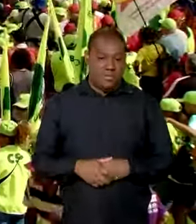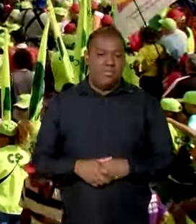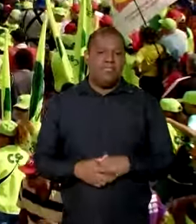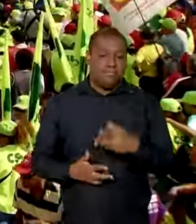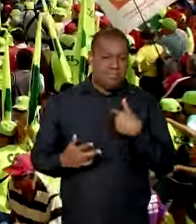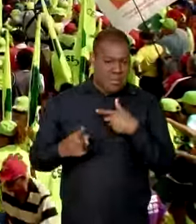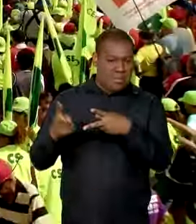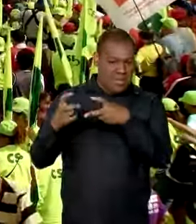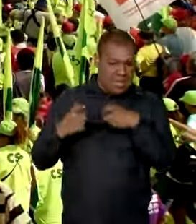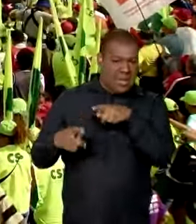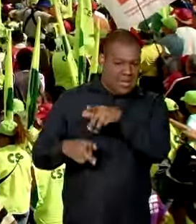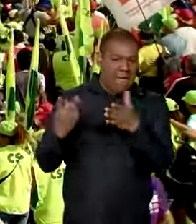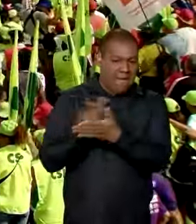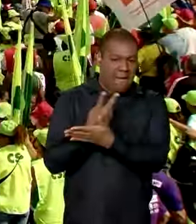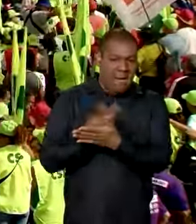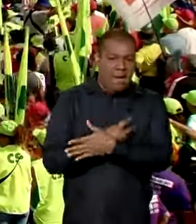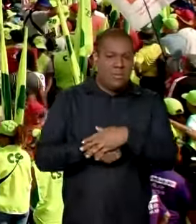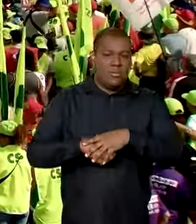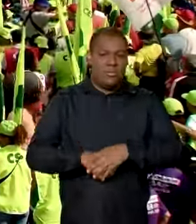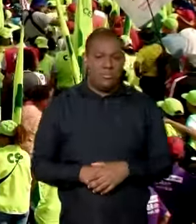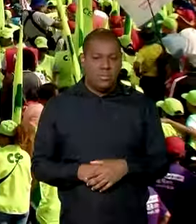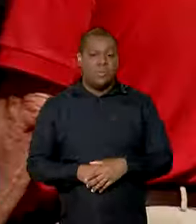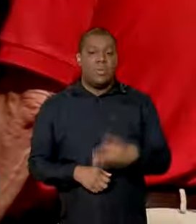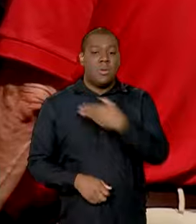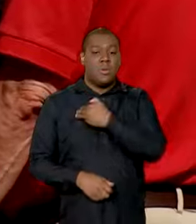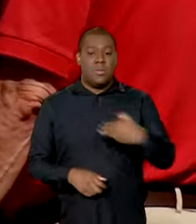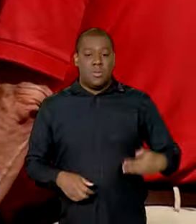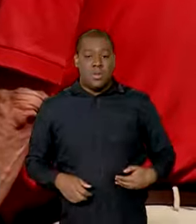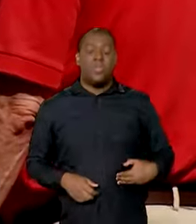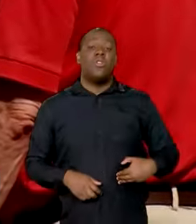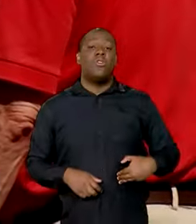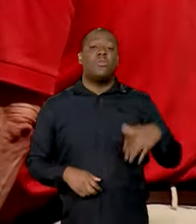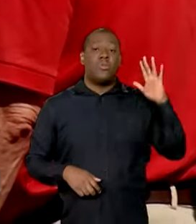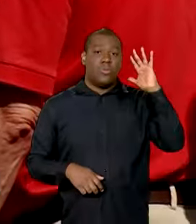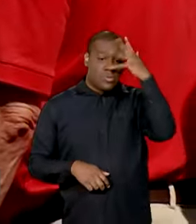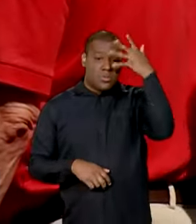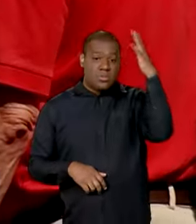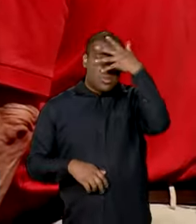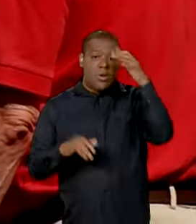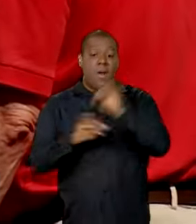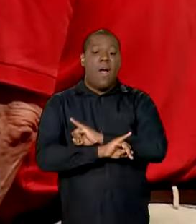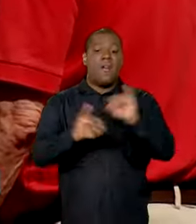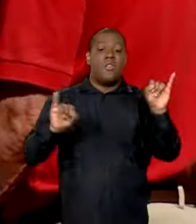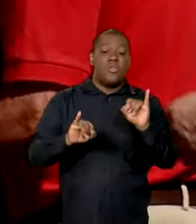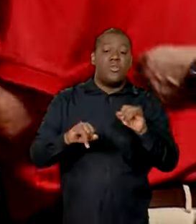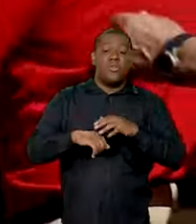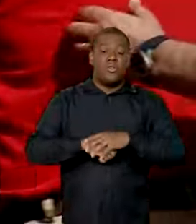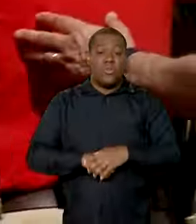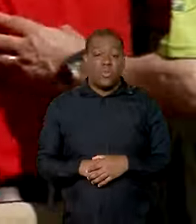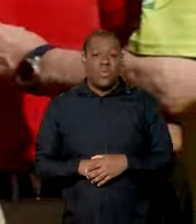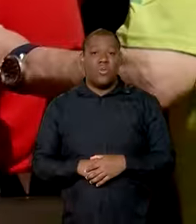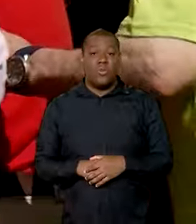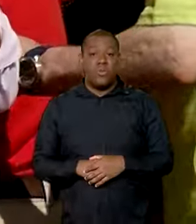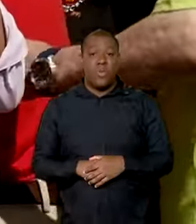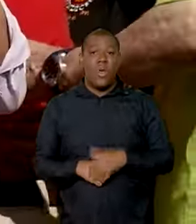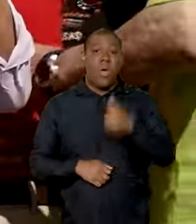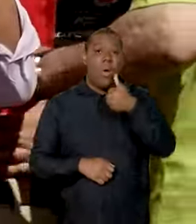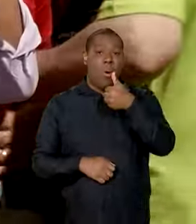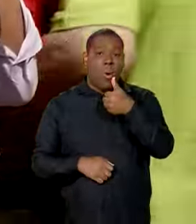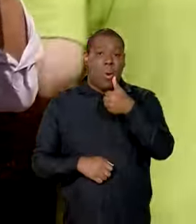também comemorou a geração de empregos durante o governo Lula. 15 meses de governo, 2 milhões e